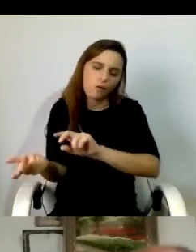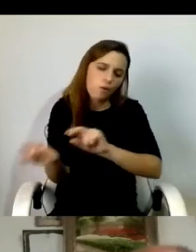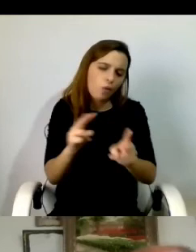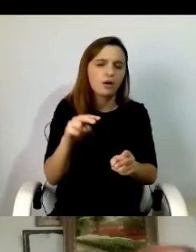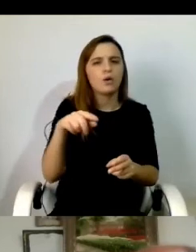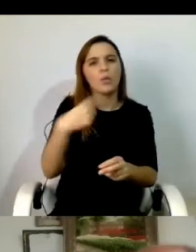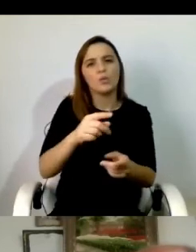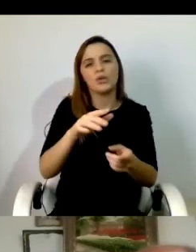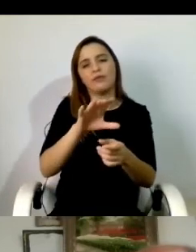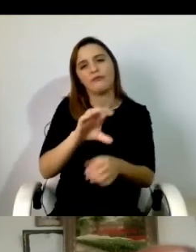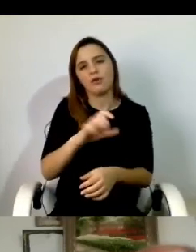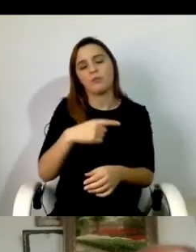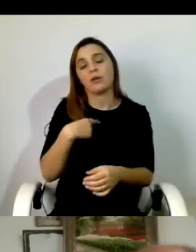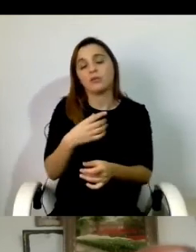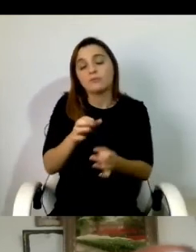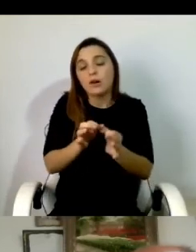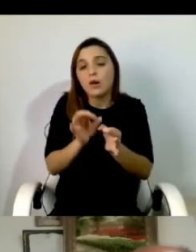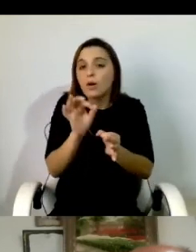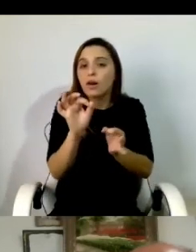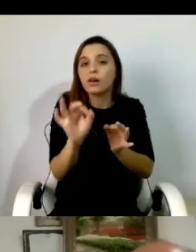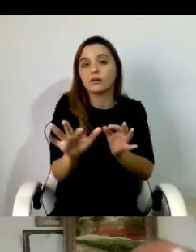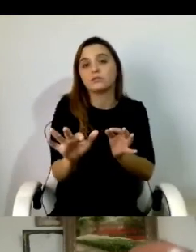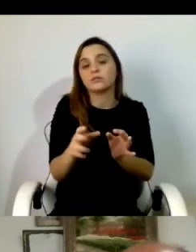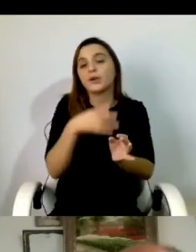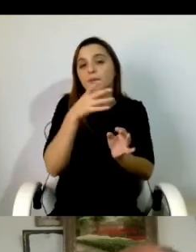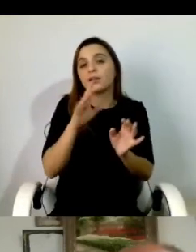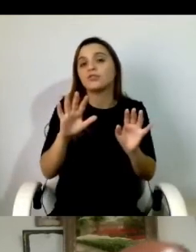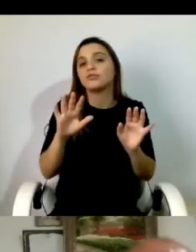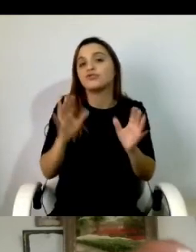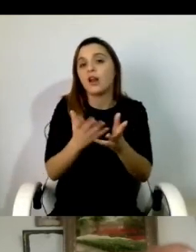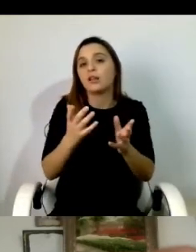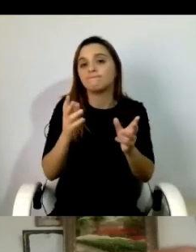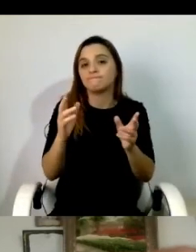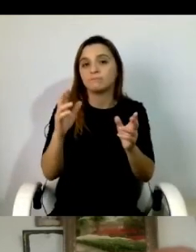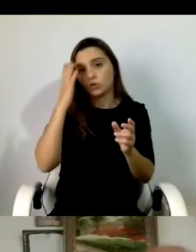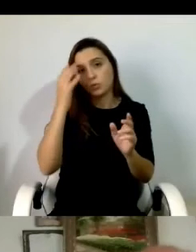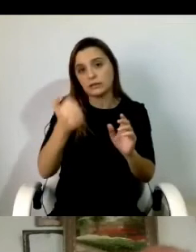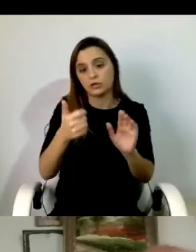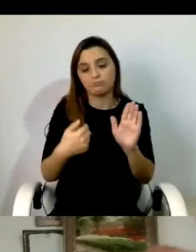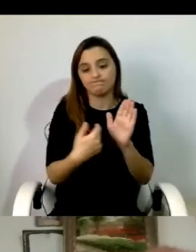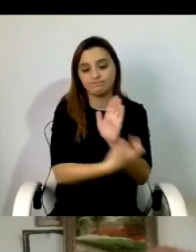sugestão do comentário geral número 5 é uma leitura indispensável para todos.